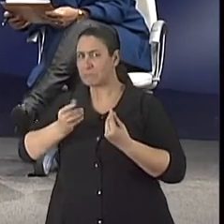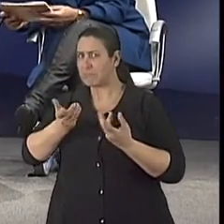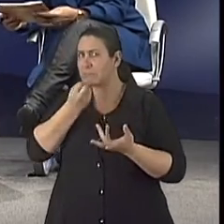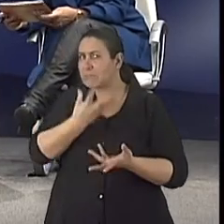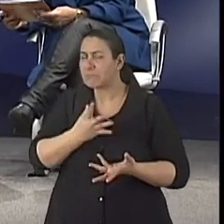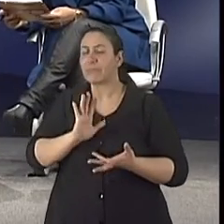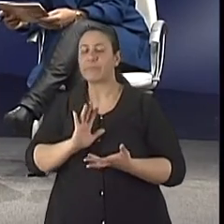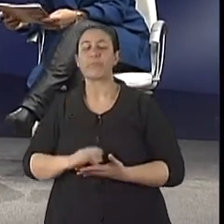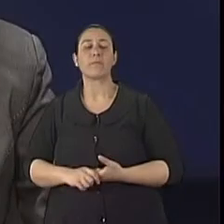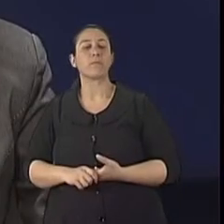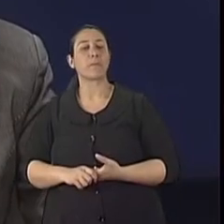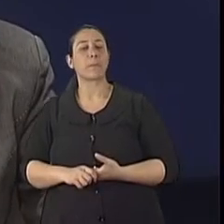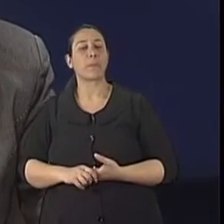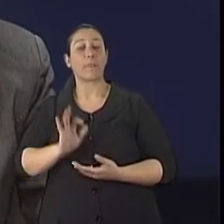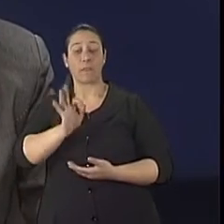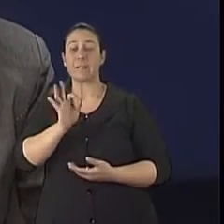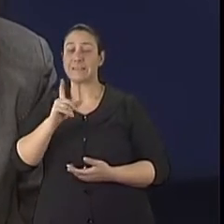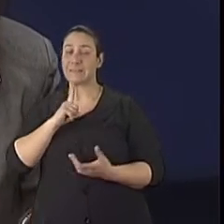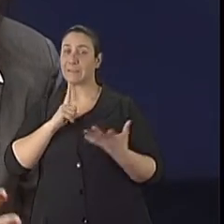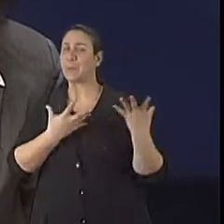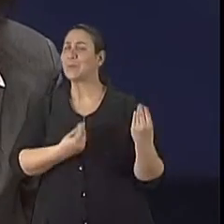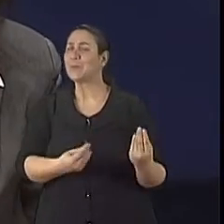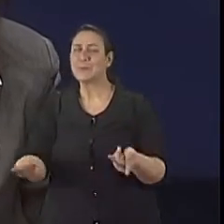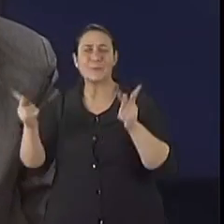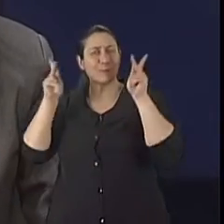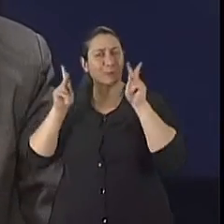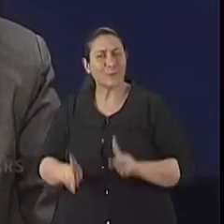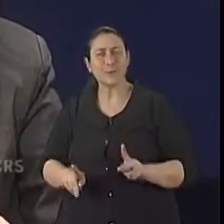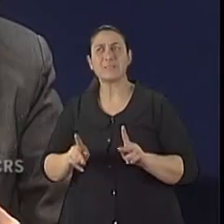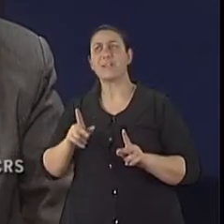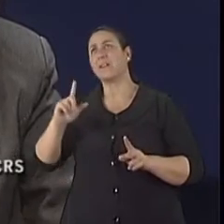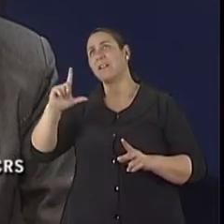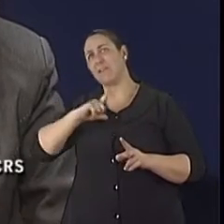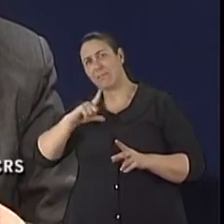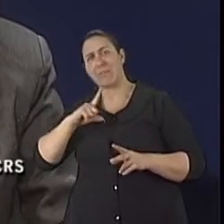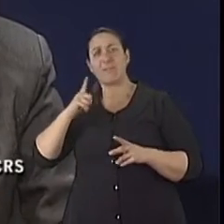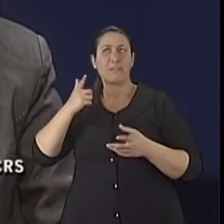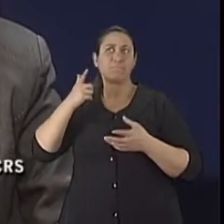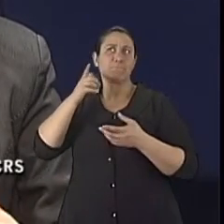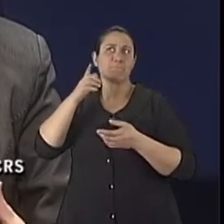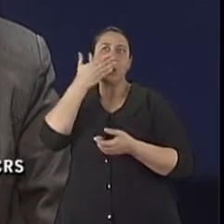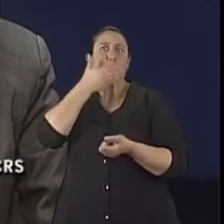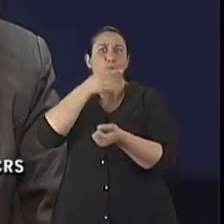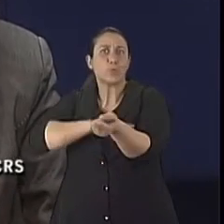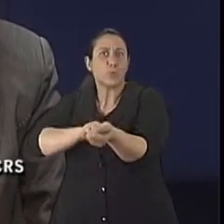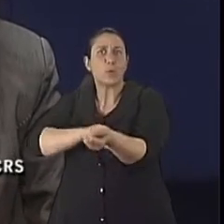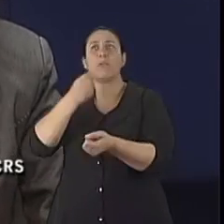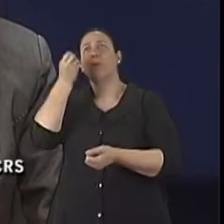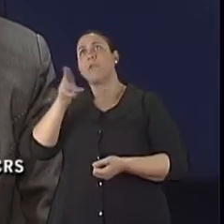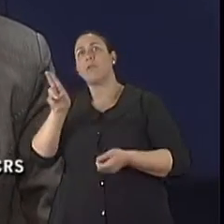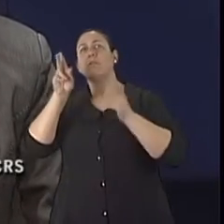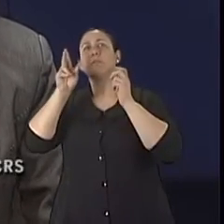na população, a gente encontra uma grande frequência de pessoas idosas com essas patologias, com hipertensos, diabéticos, e aí se somam muitas vezes as